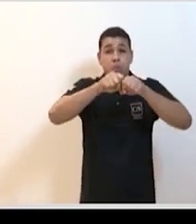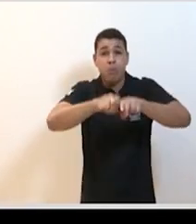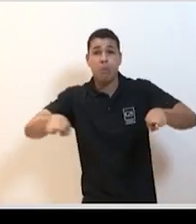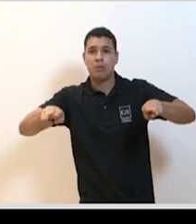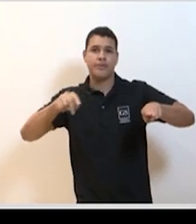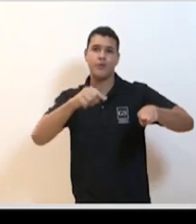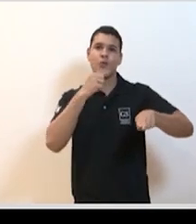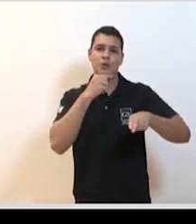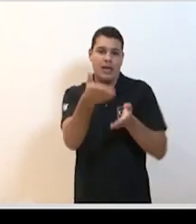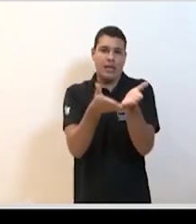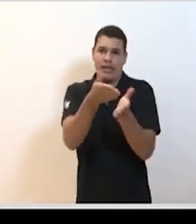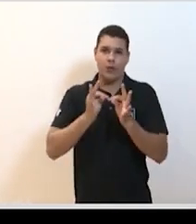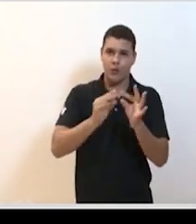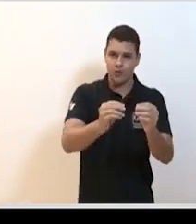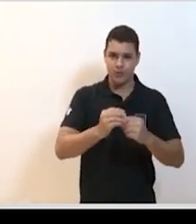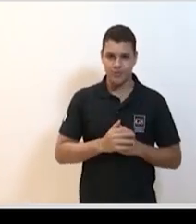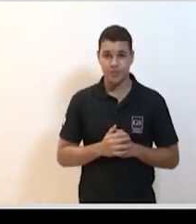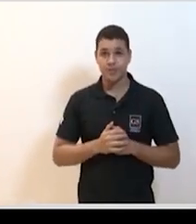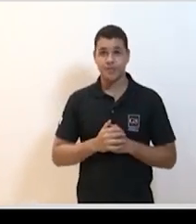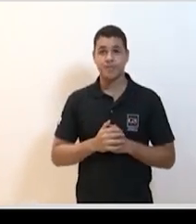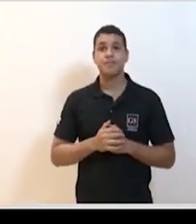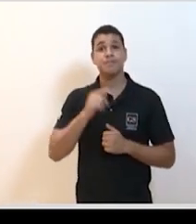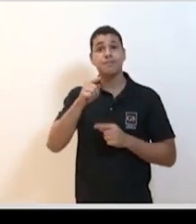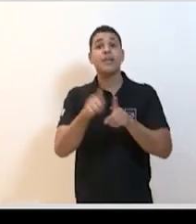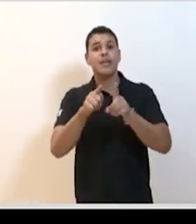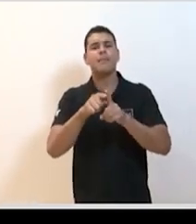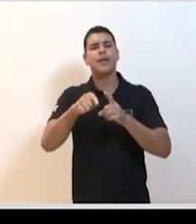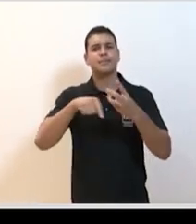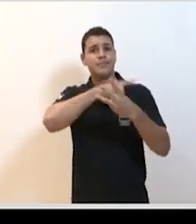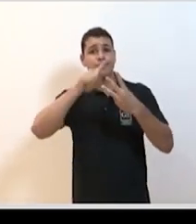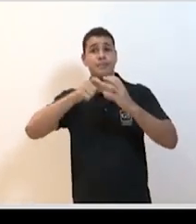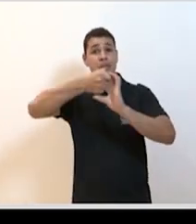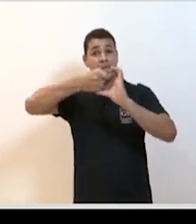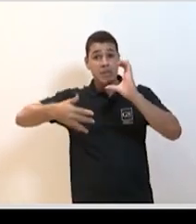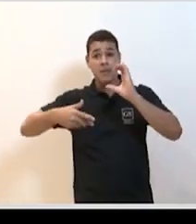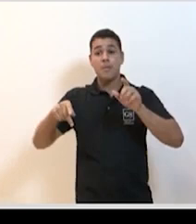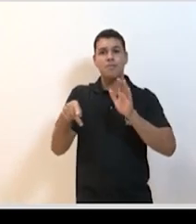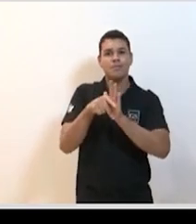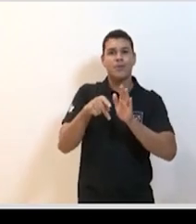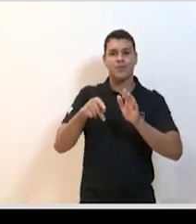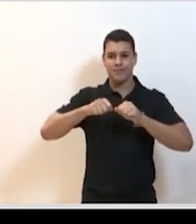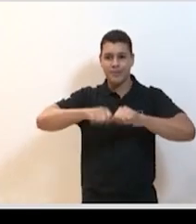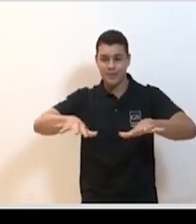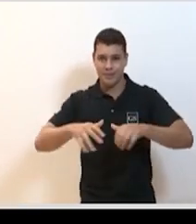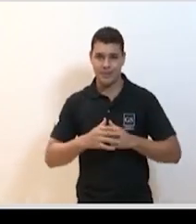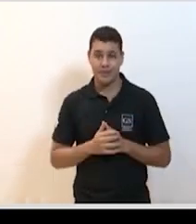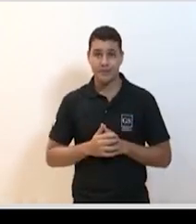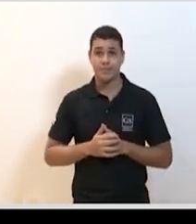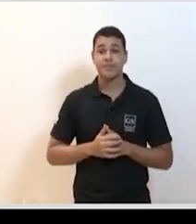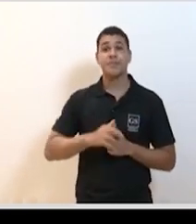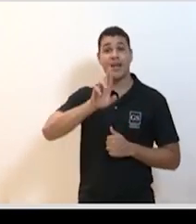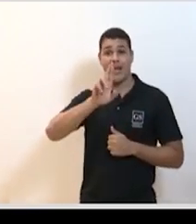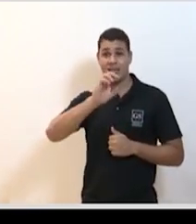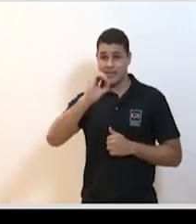Próximo, por favor. Outro aspecto fundamental para você conhecer uma epidemia é o chamado R0. O R0 é o risco